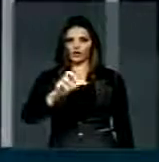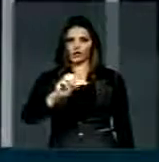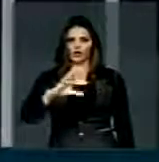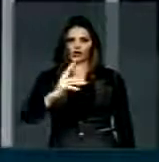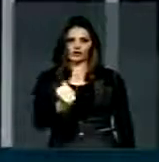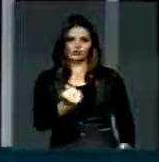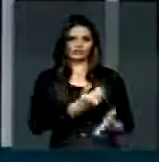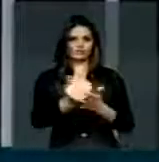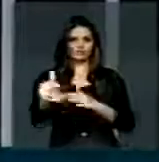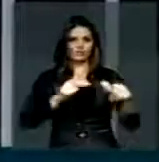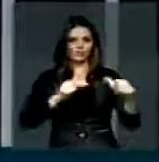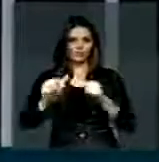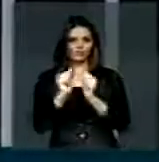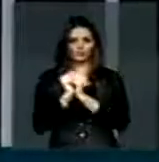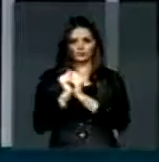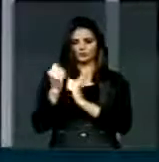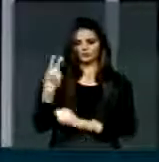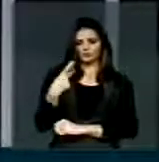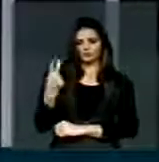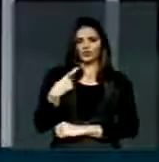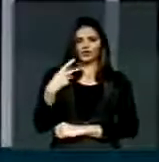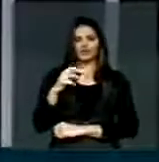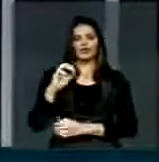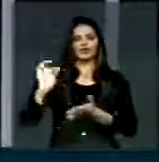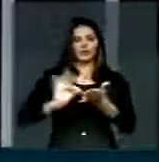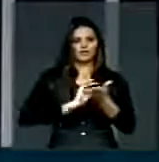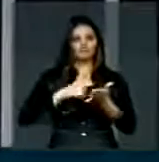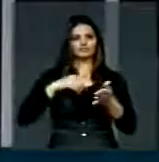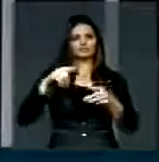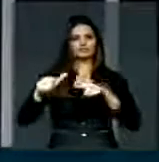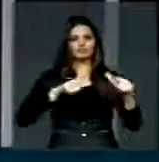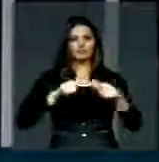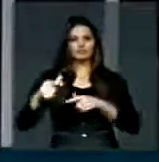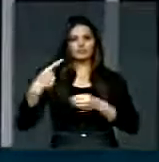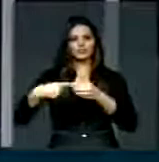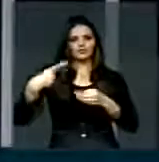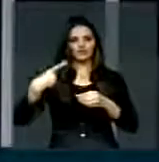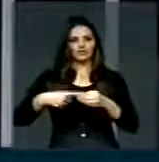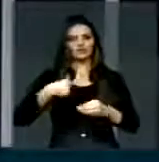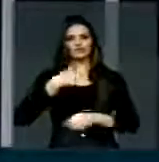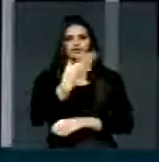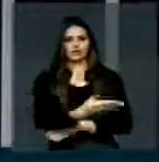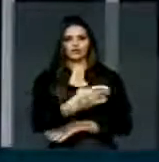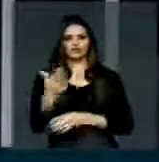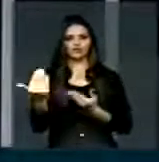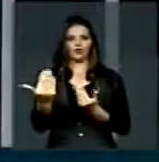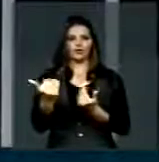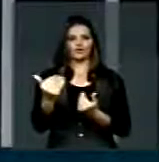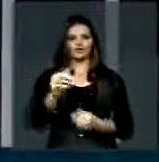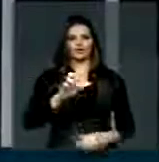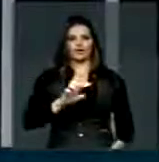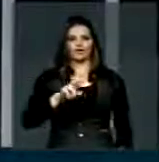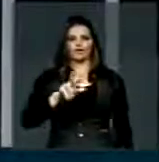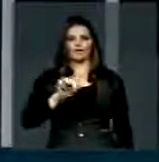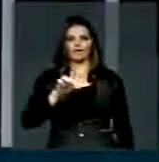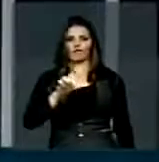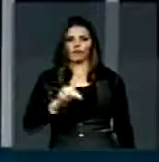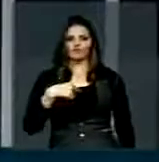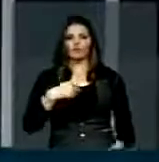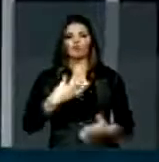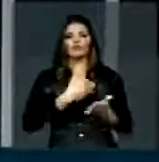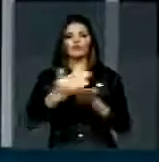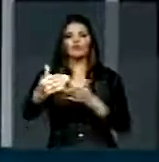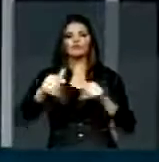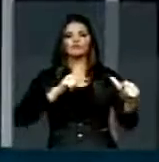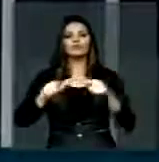quando eu escrivão lá na cidade de Curitibanos, na minha terra, esse menino jovem, Evaldo Teles da Rocha, começou a trabalhar, a pedido do